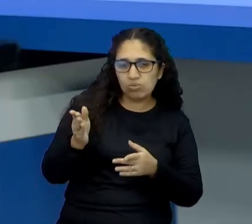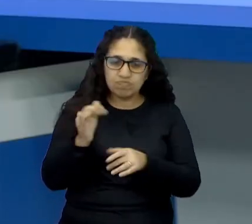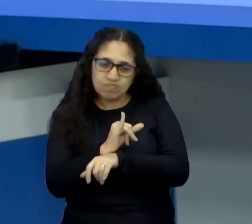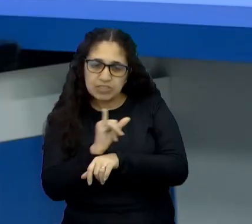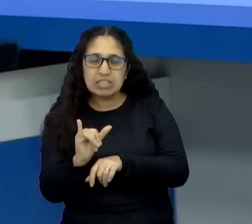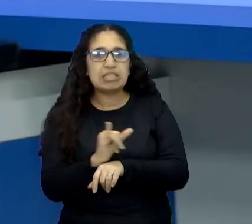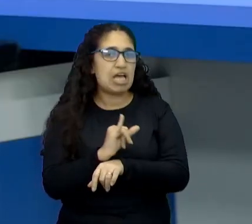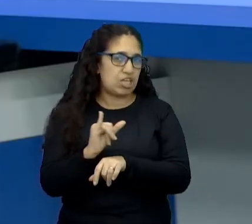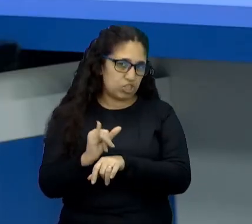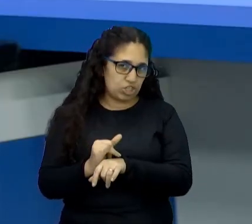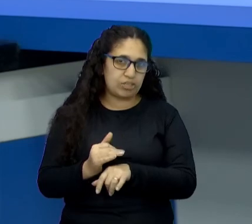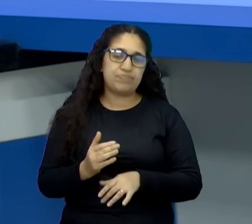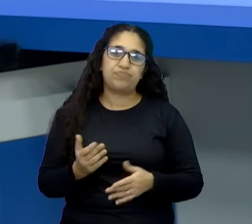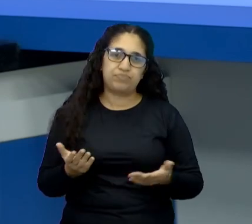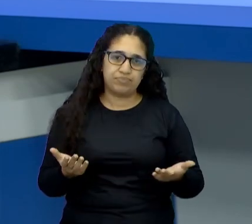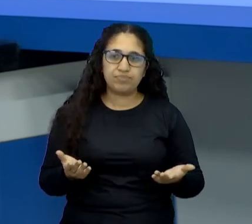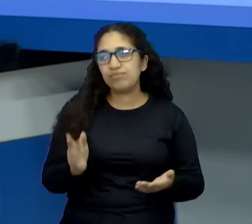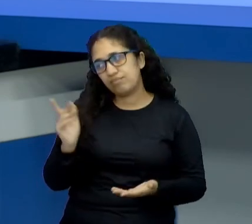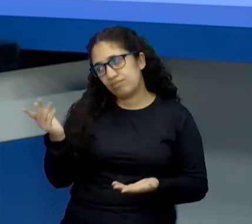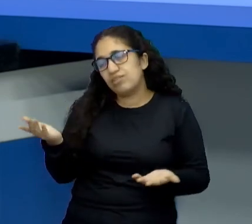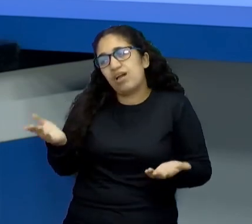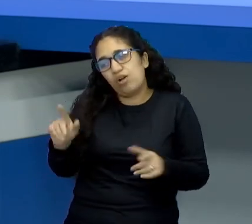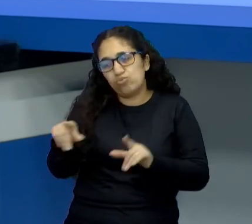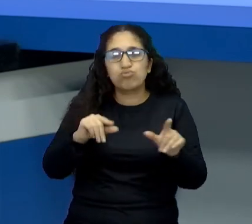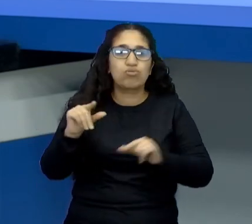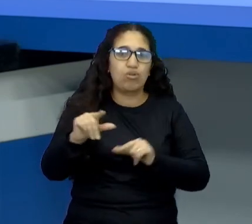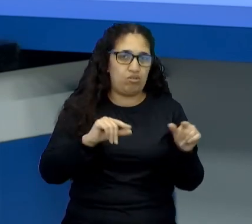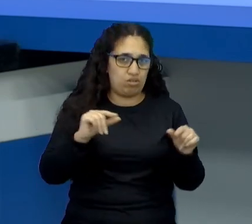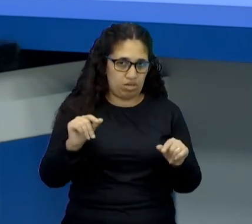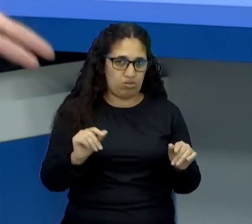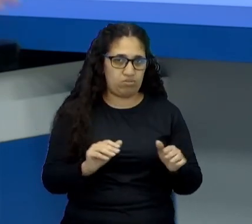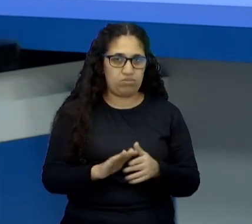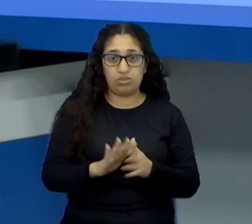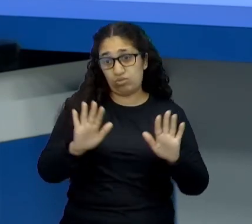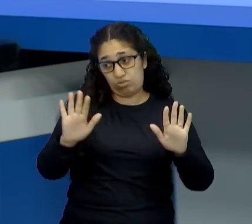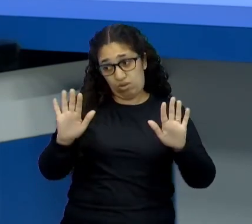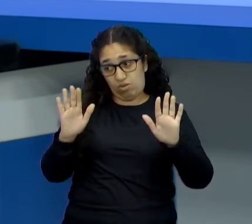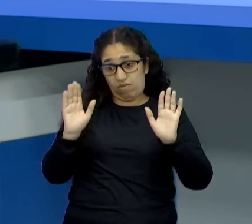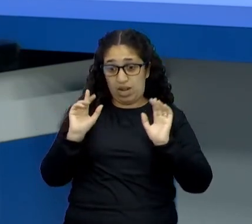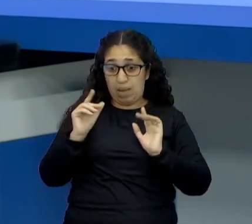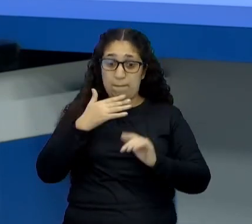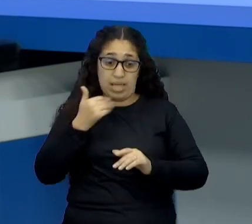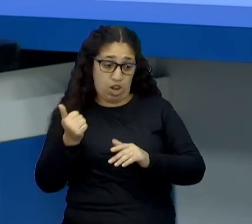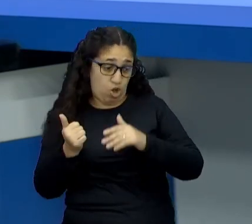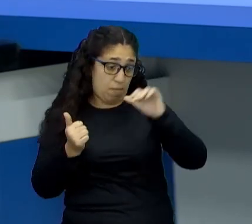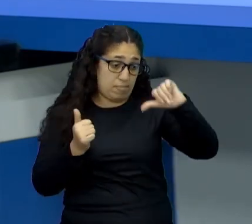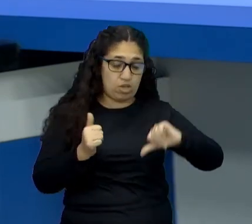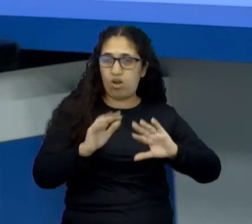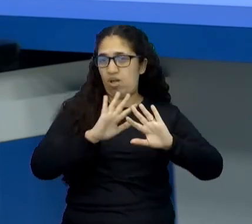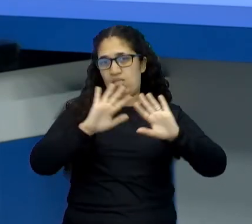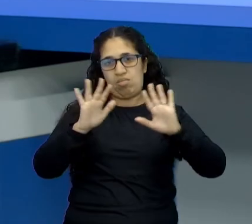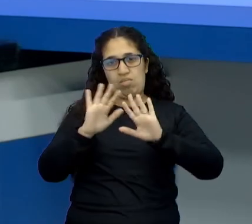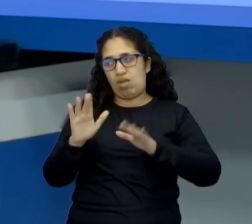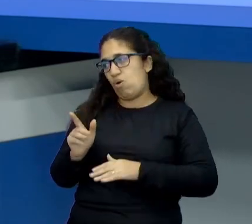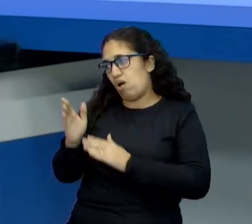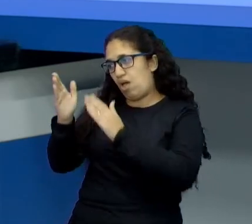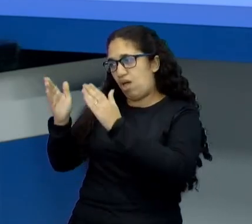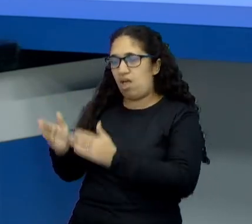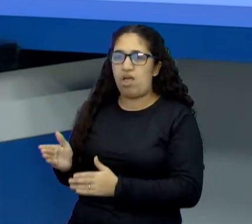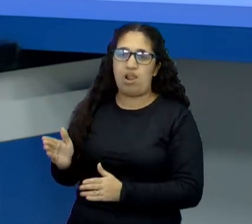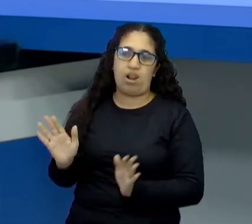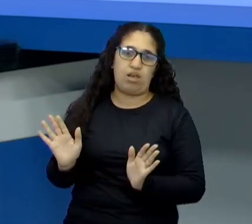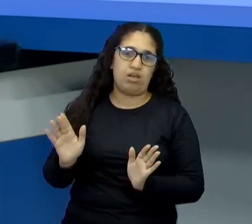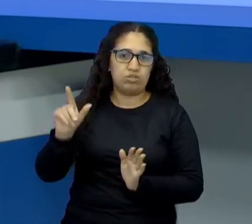é com a professora, né? É ela que escolheu. Não estamos falando que é o melhor ou pior, a gente tá falando aí do bolso da professora.